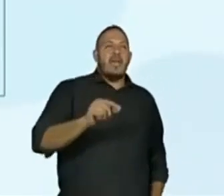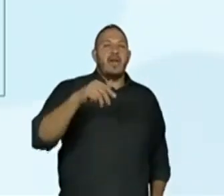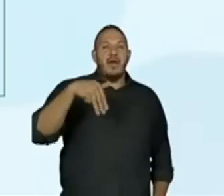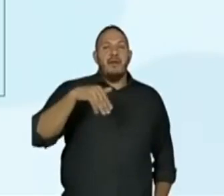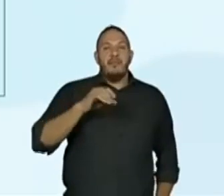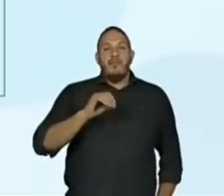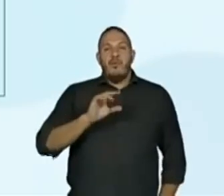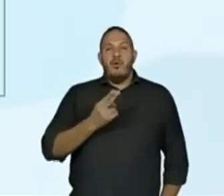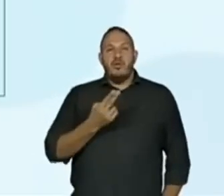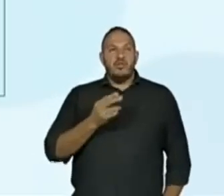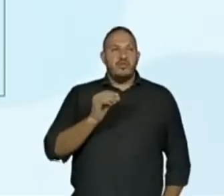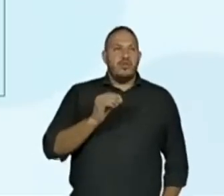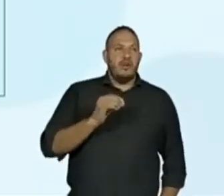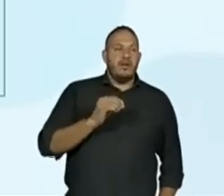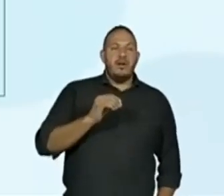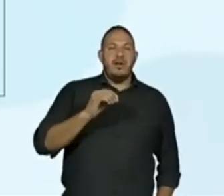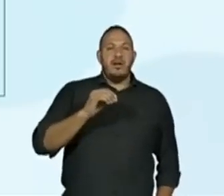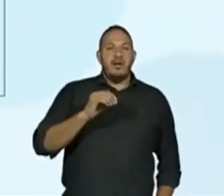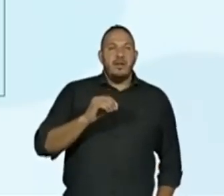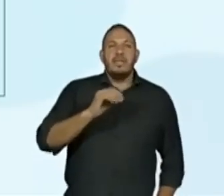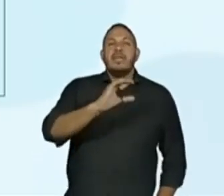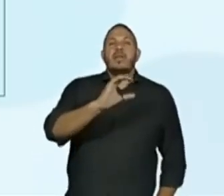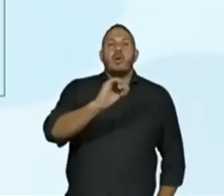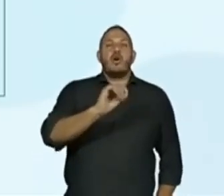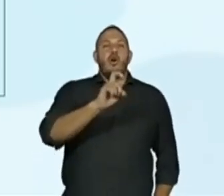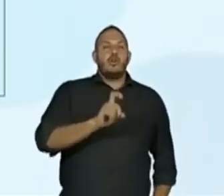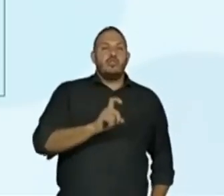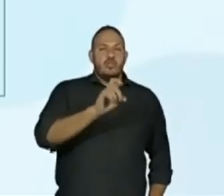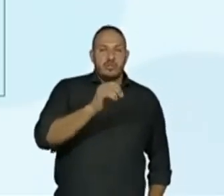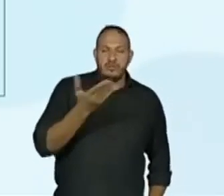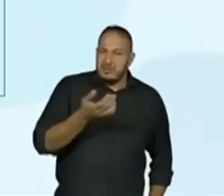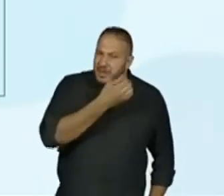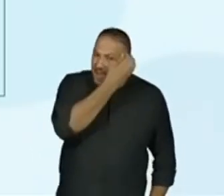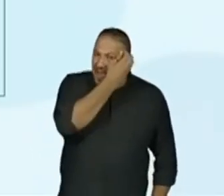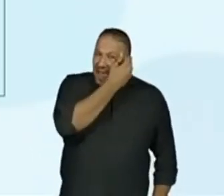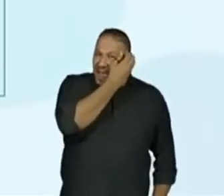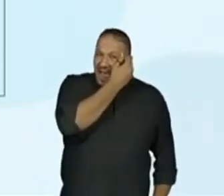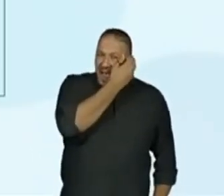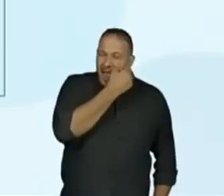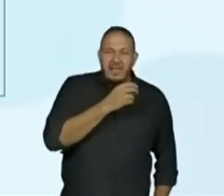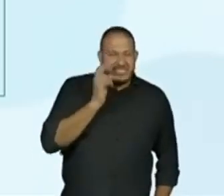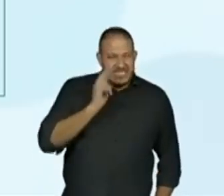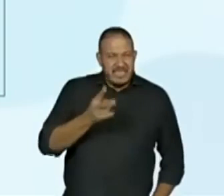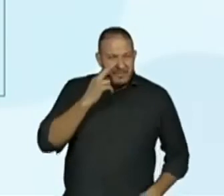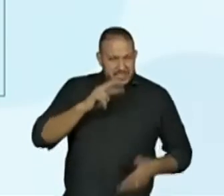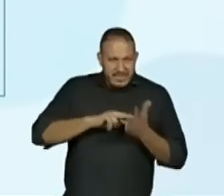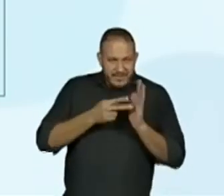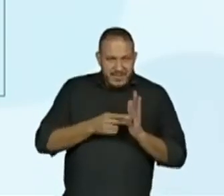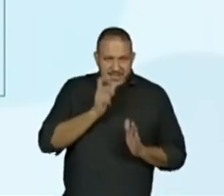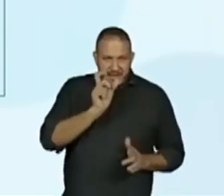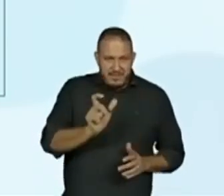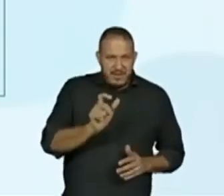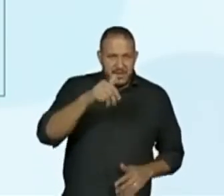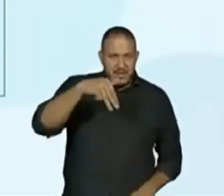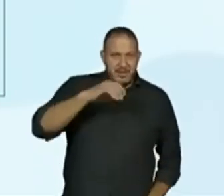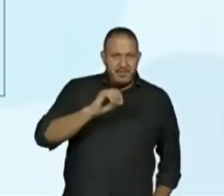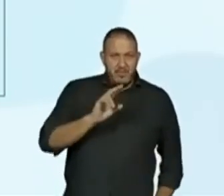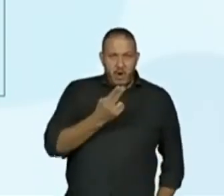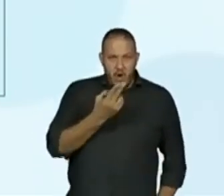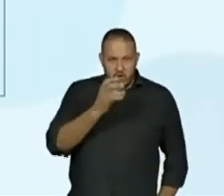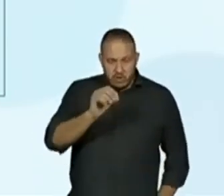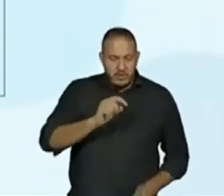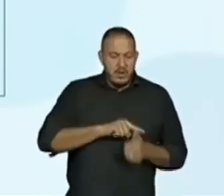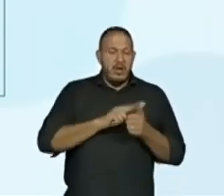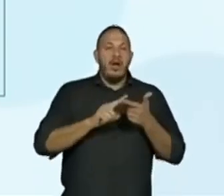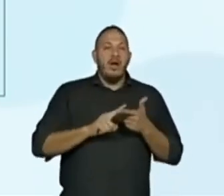e coxo? Já ouviram falar nestas palavras? E aí?